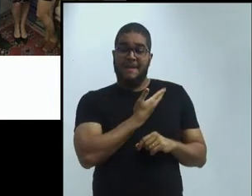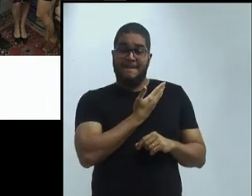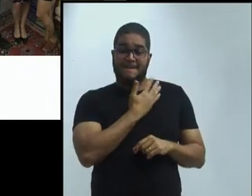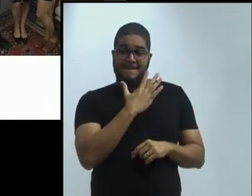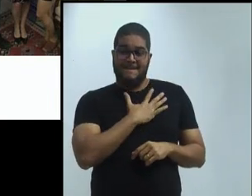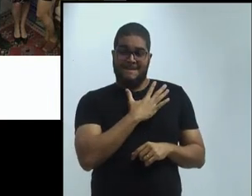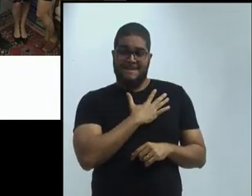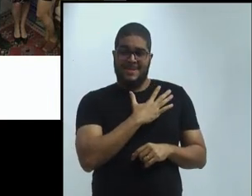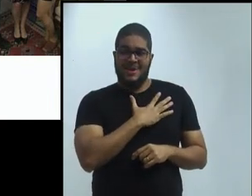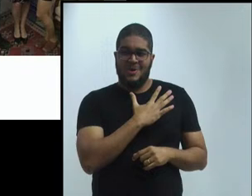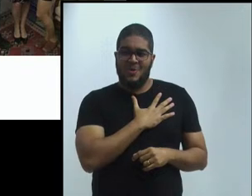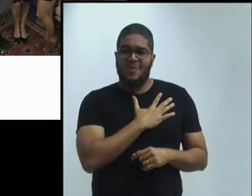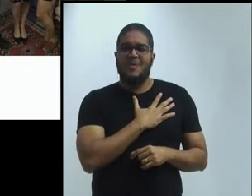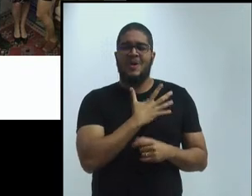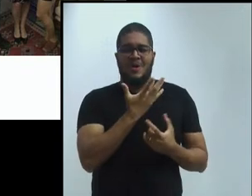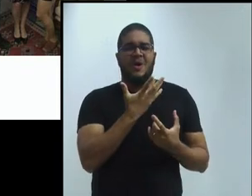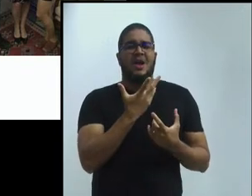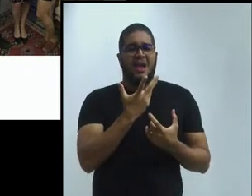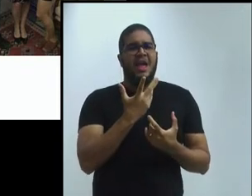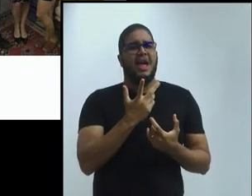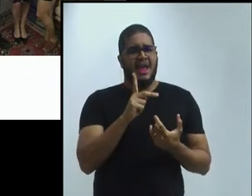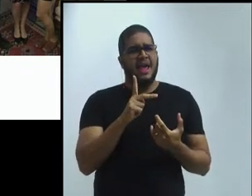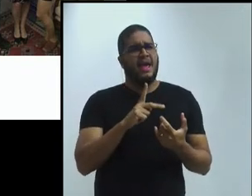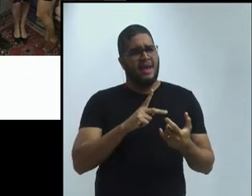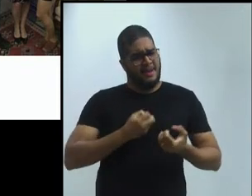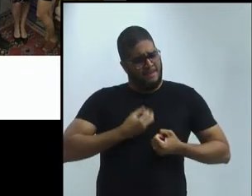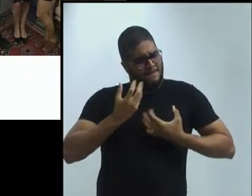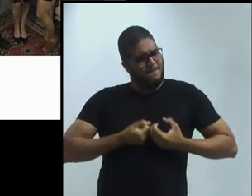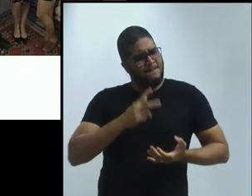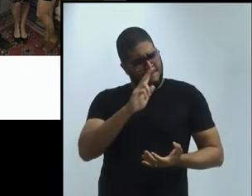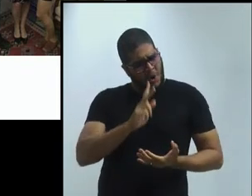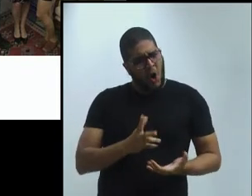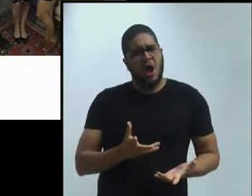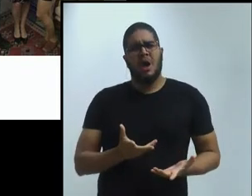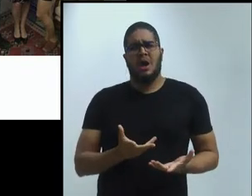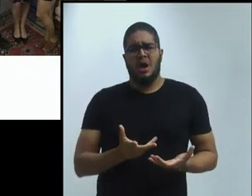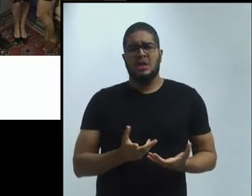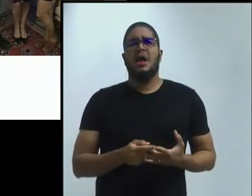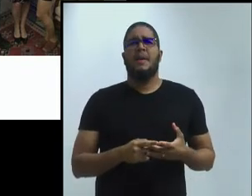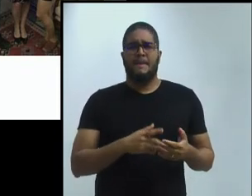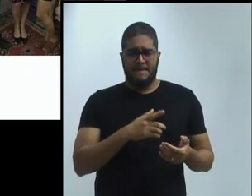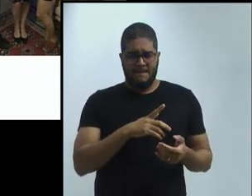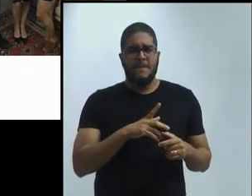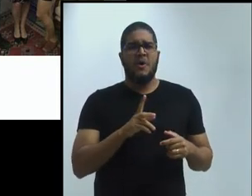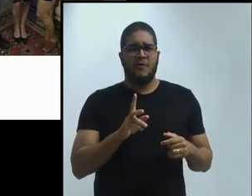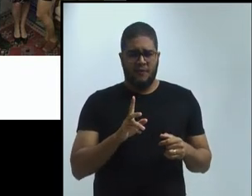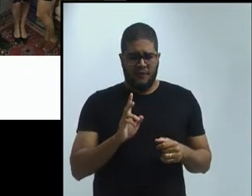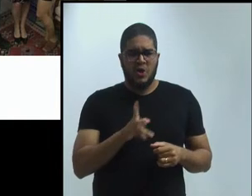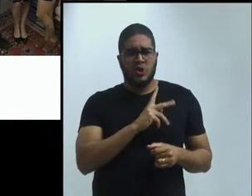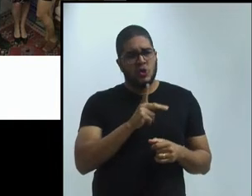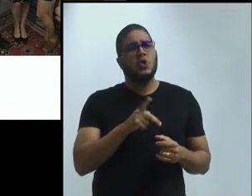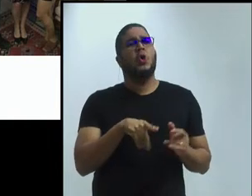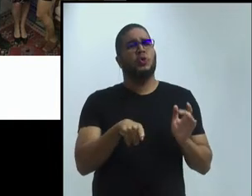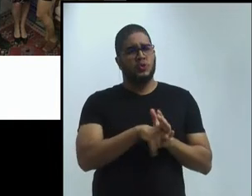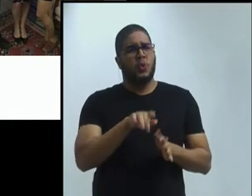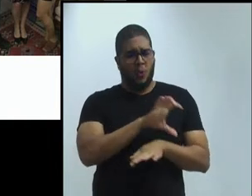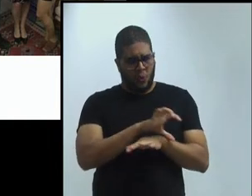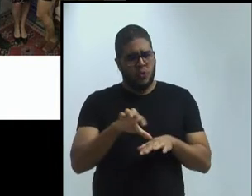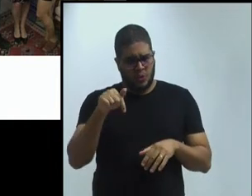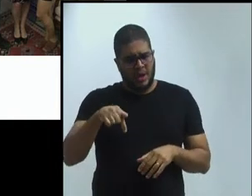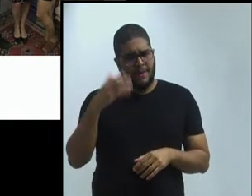foi meu professor aqui em um curso. E, cada vez que ele vem em Belém, ele vai visitar as minhas turmas. E ele